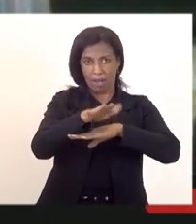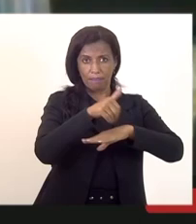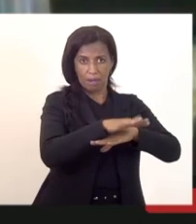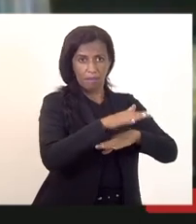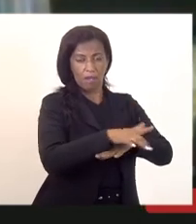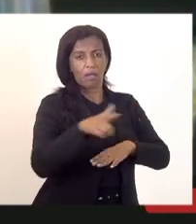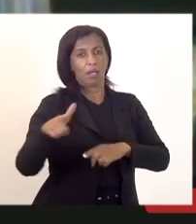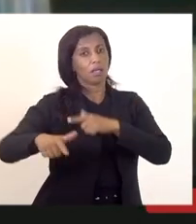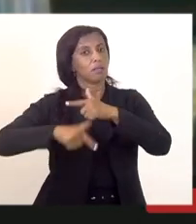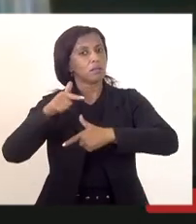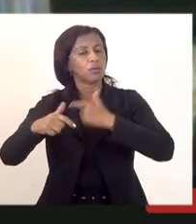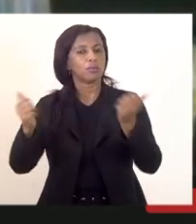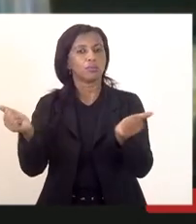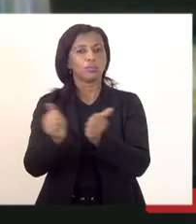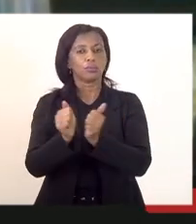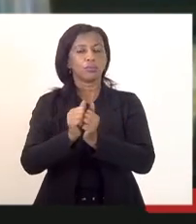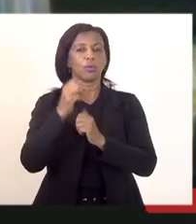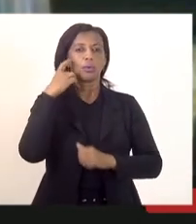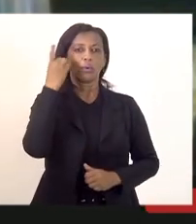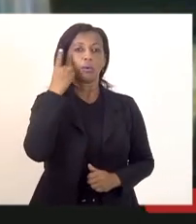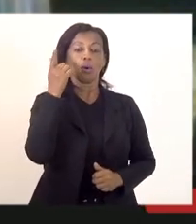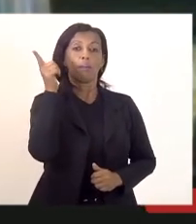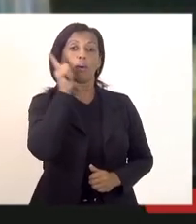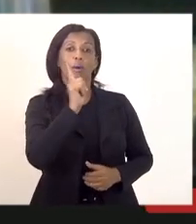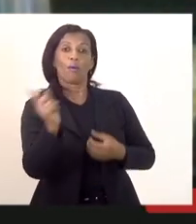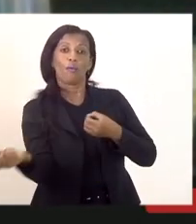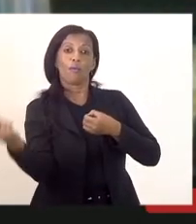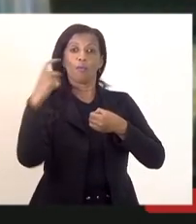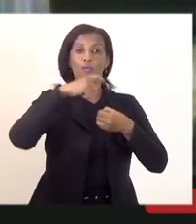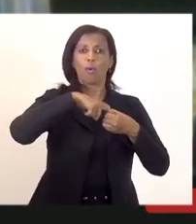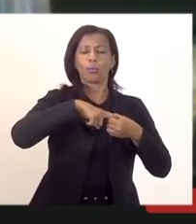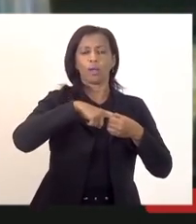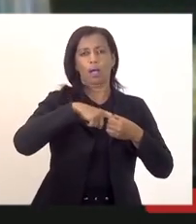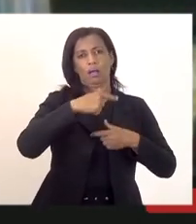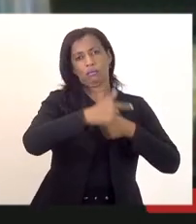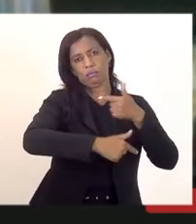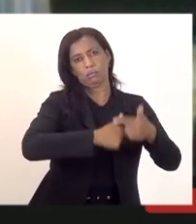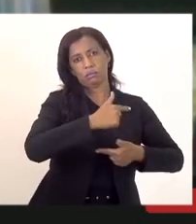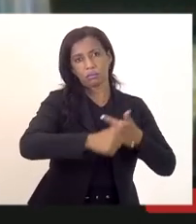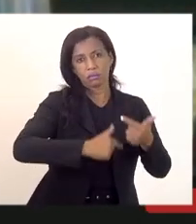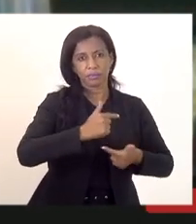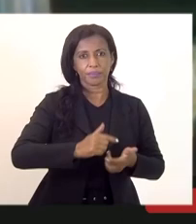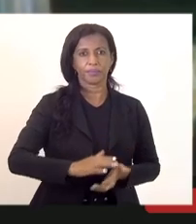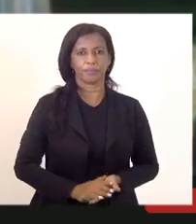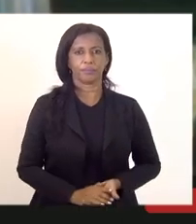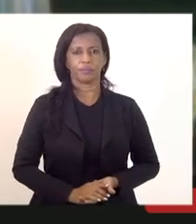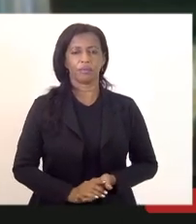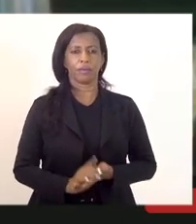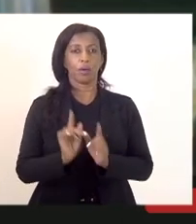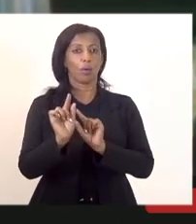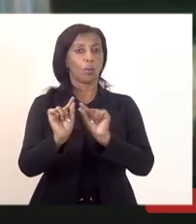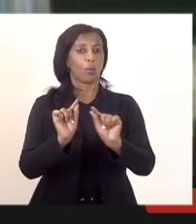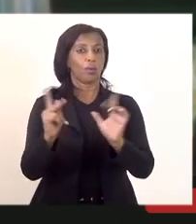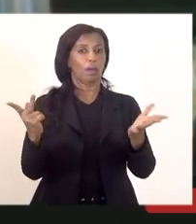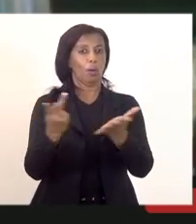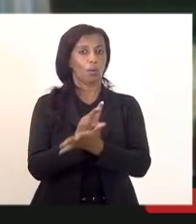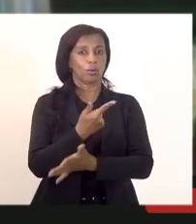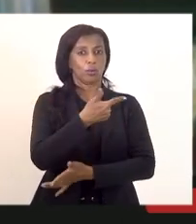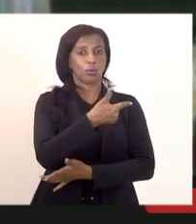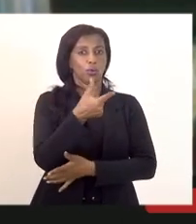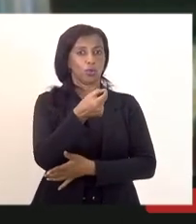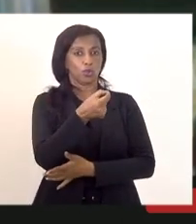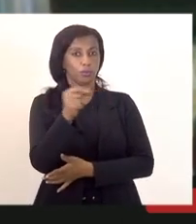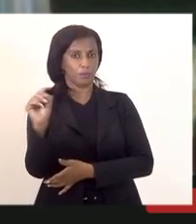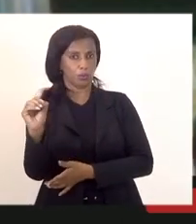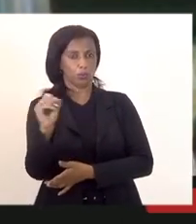deputados para tentar retornar às fileiras da corporação o que aconteceu aconteceu lá no ano de 2000 e